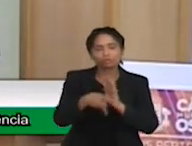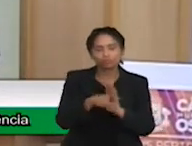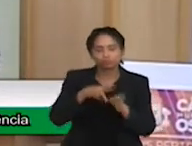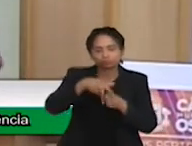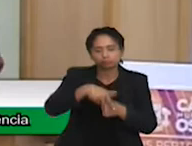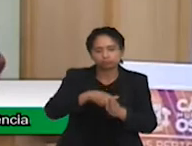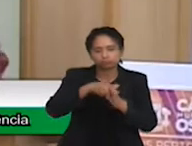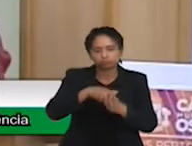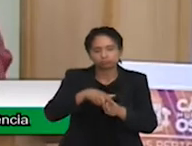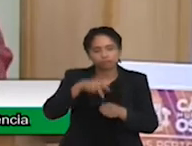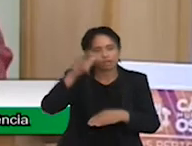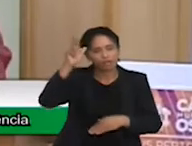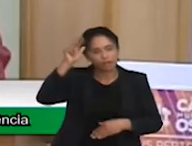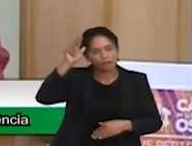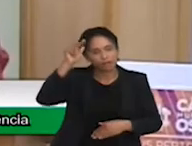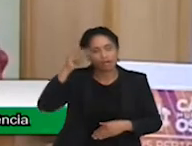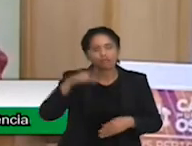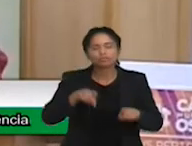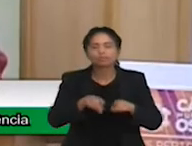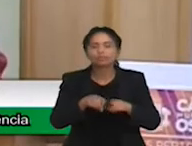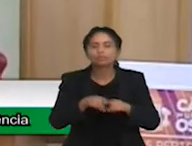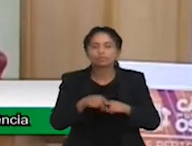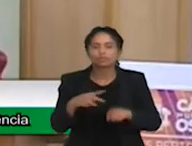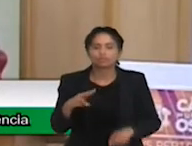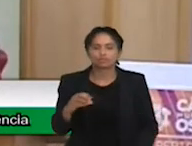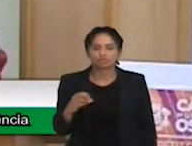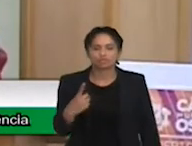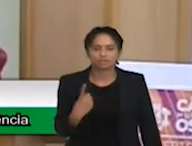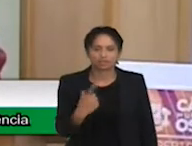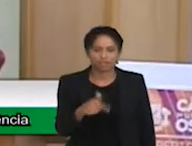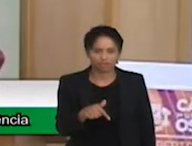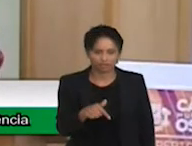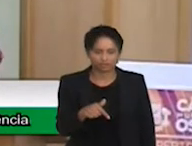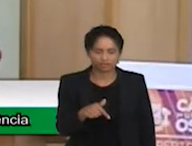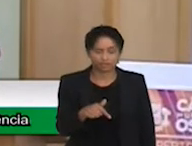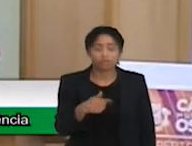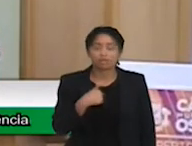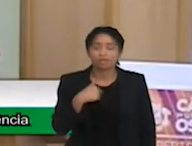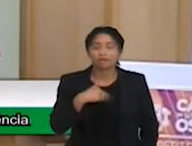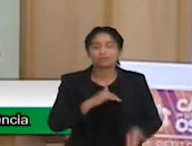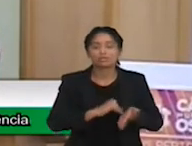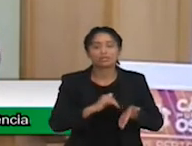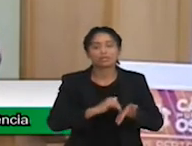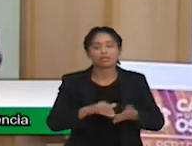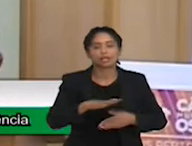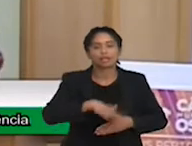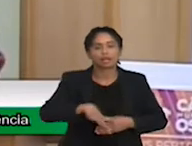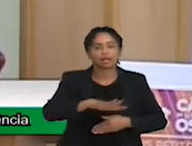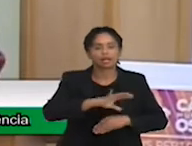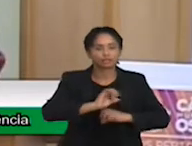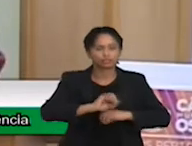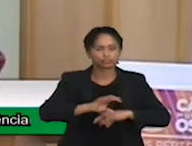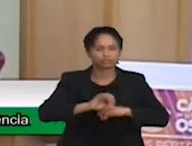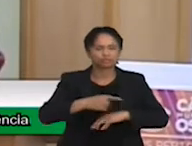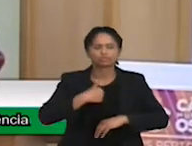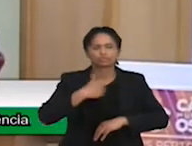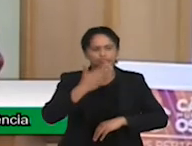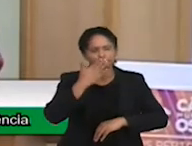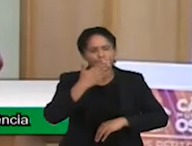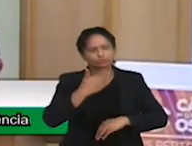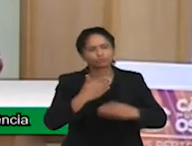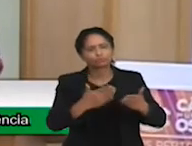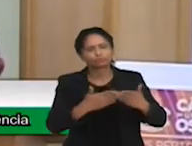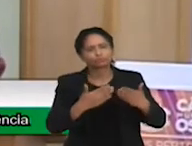Em 2017, quando fui secretária de Educação, eu discuti já isso, solicitei para que esse